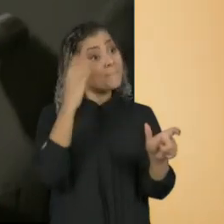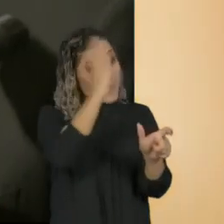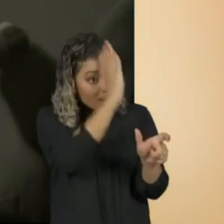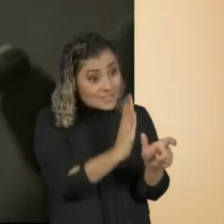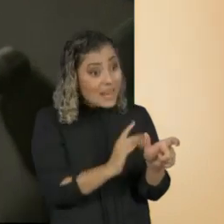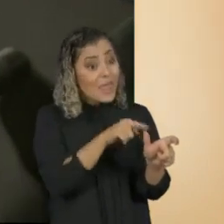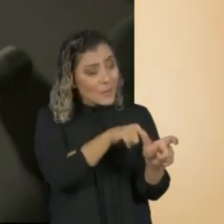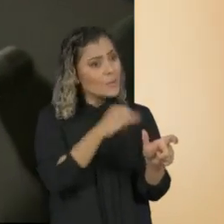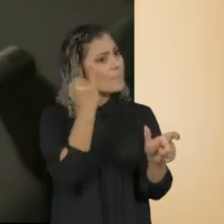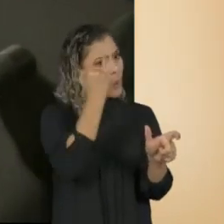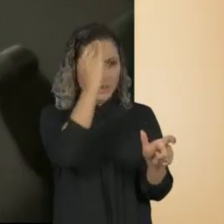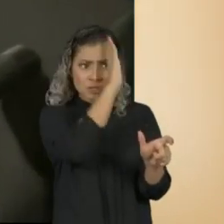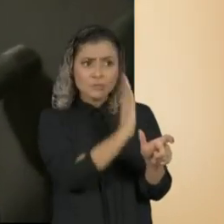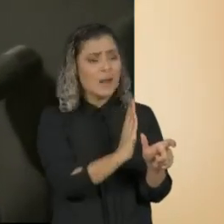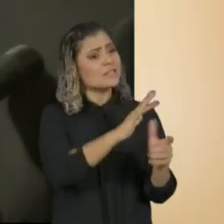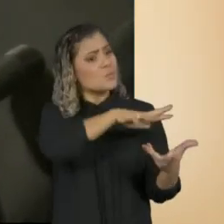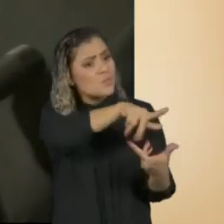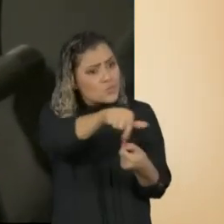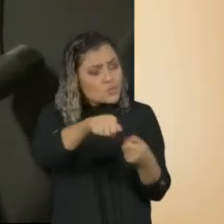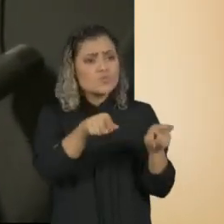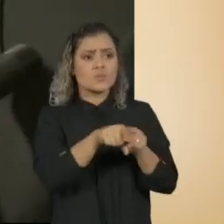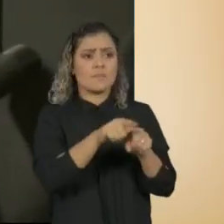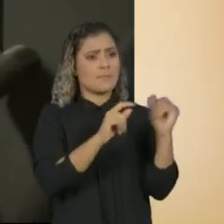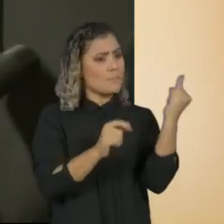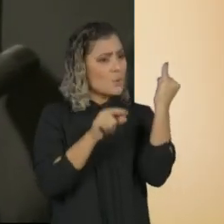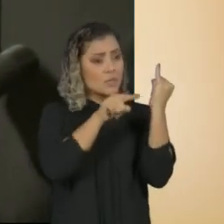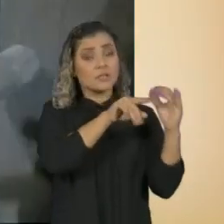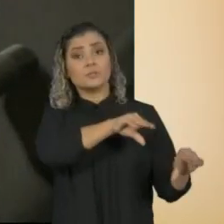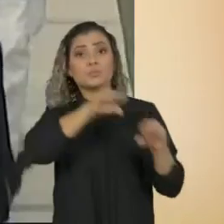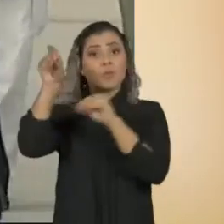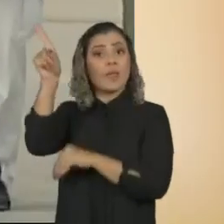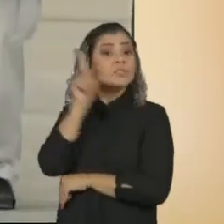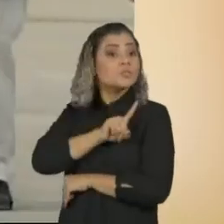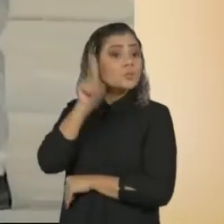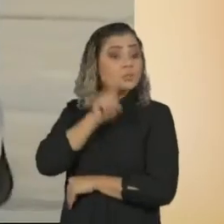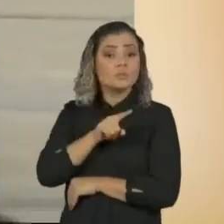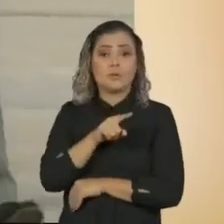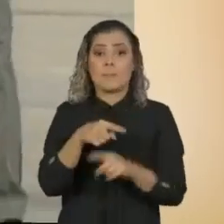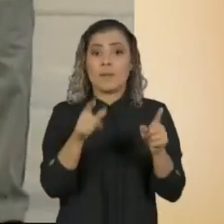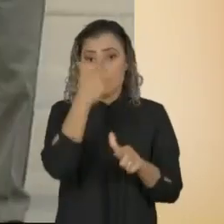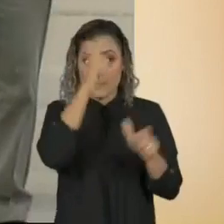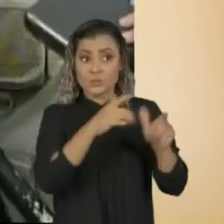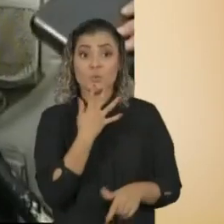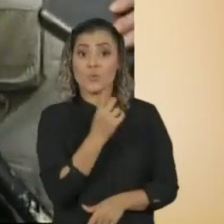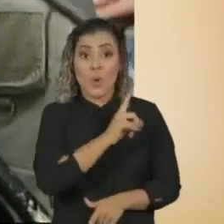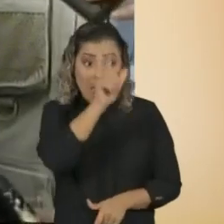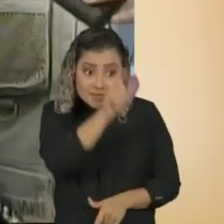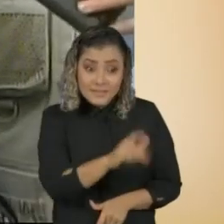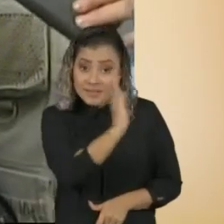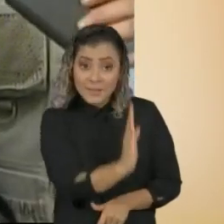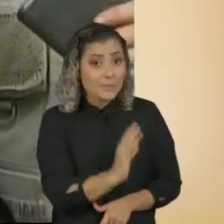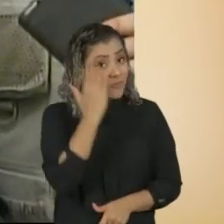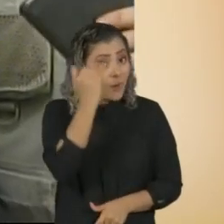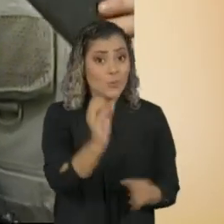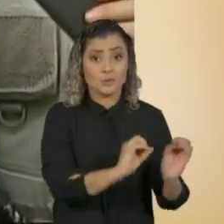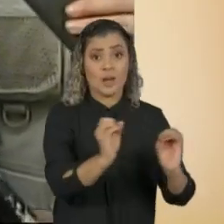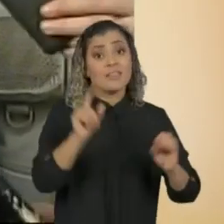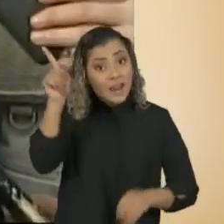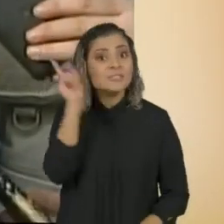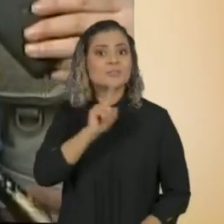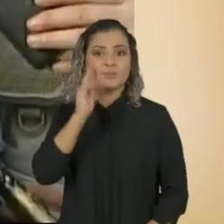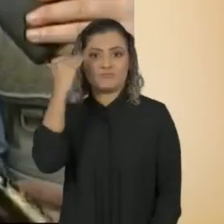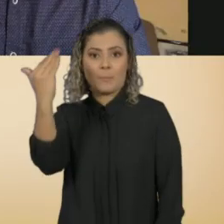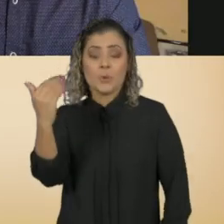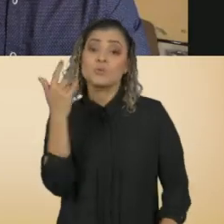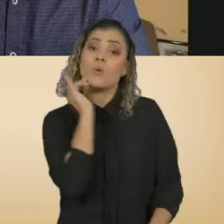do mundo, sobretudo na história das Nações Unidas, pouco conhecido aí no Brasil, sobretudo, que me dava ainda mais vontade de